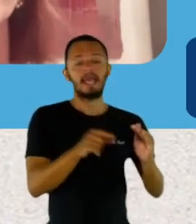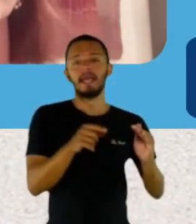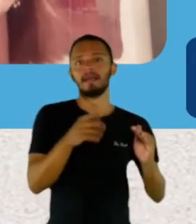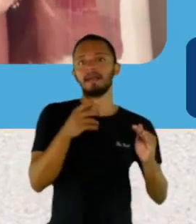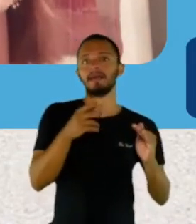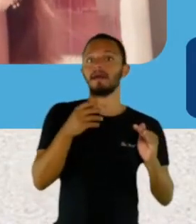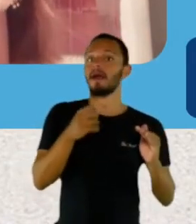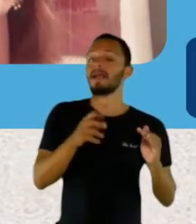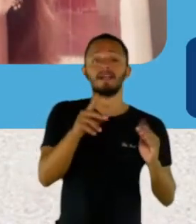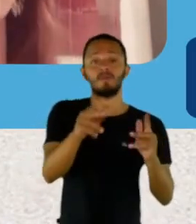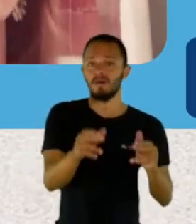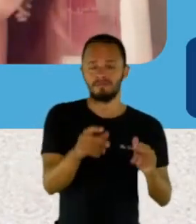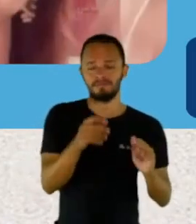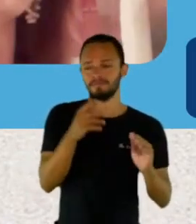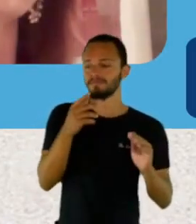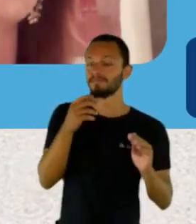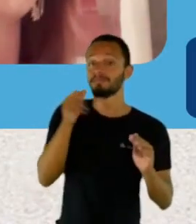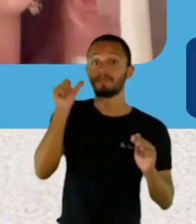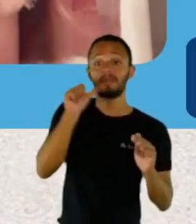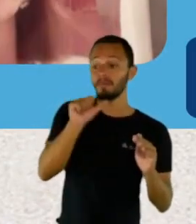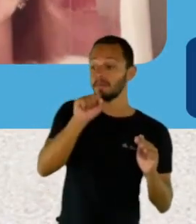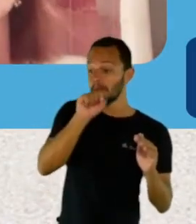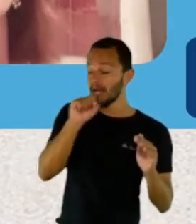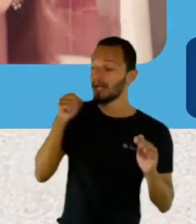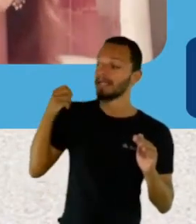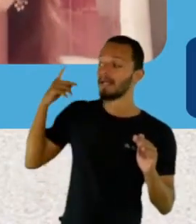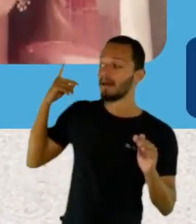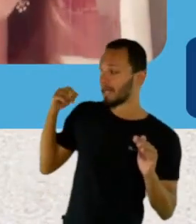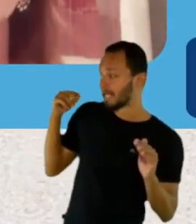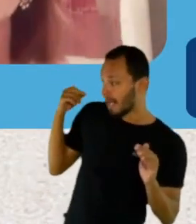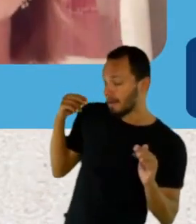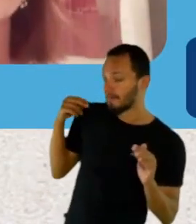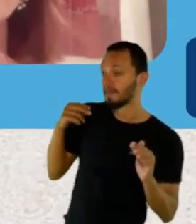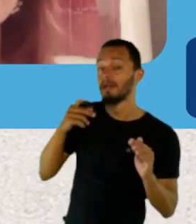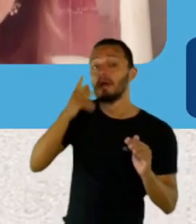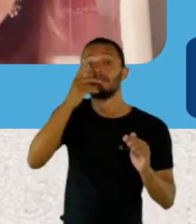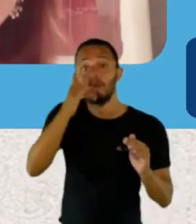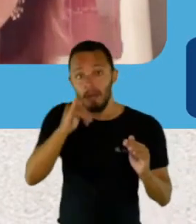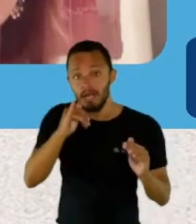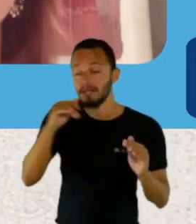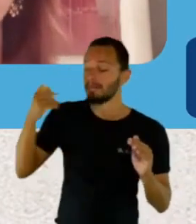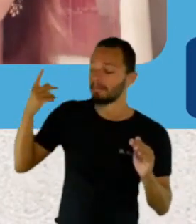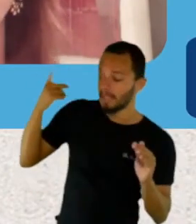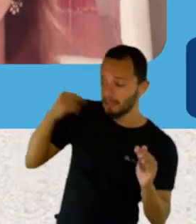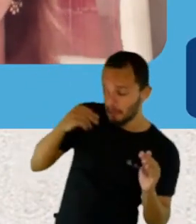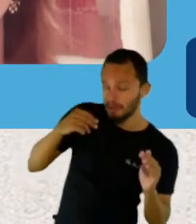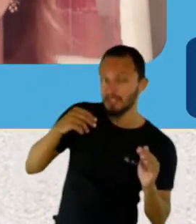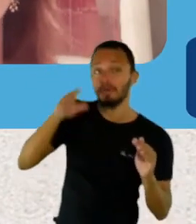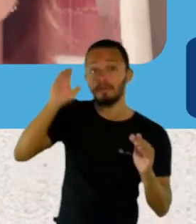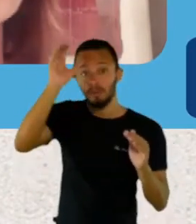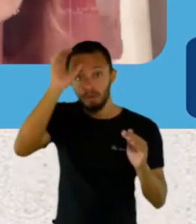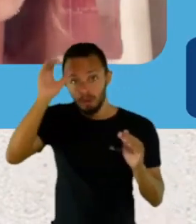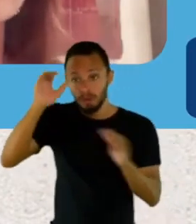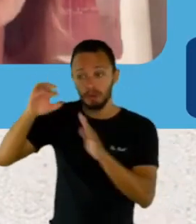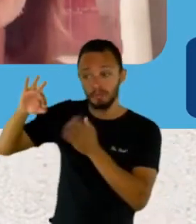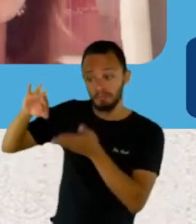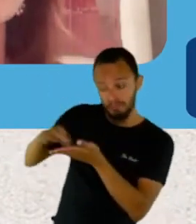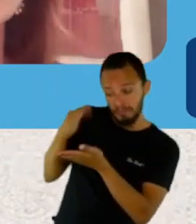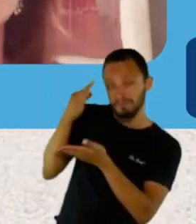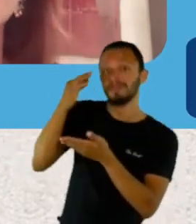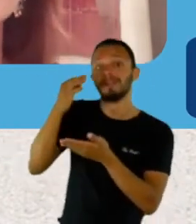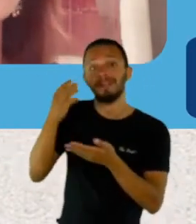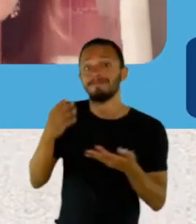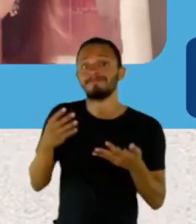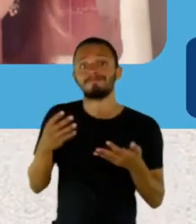padrasto me batia, né? Aí o meu tio me abusou. Então é uma coisa que tem que ser parada em algum momento. Porque se as